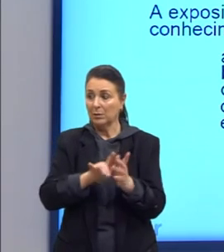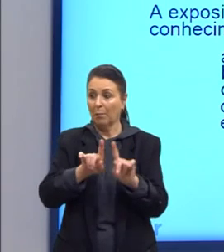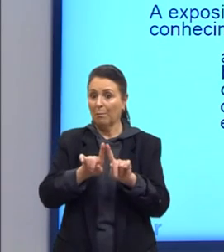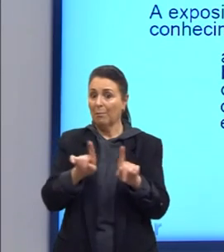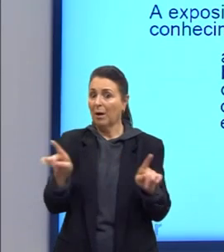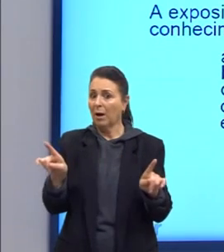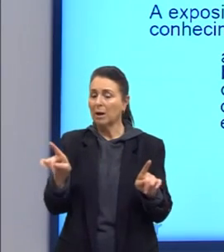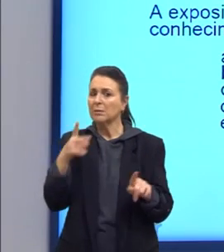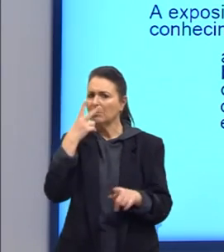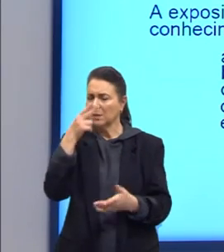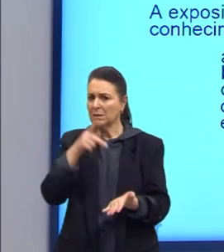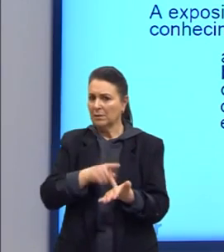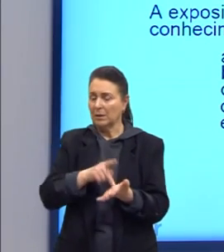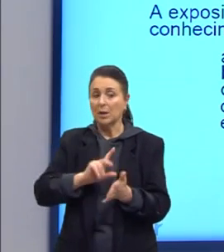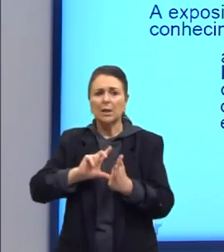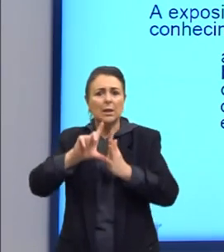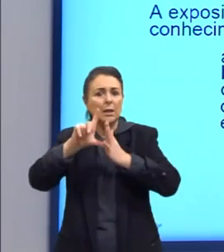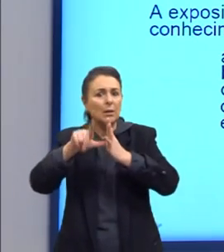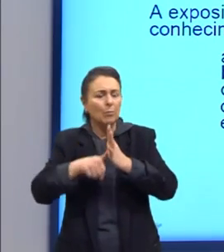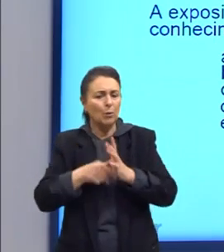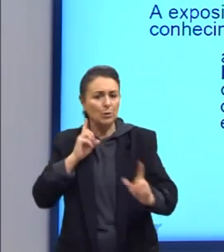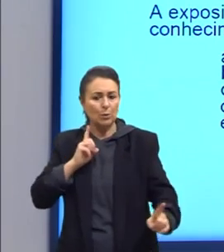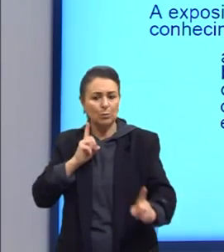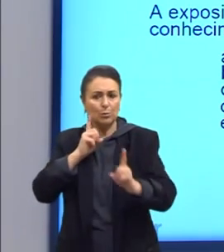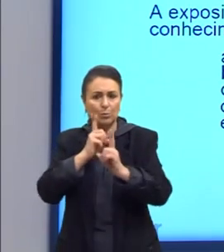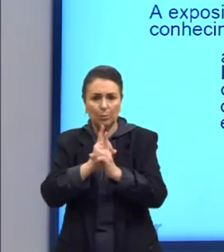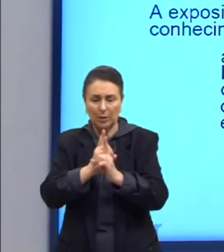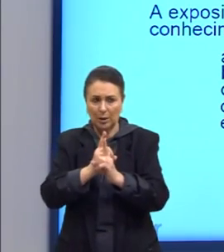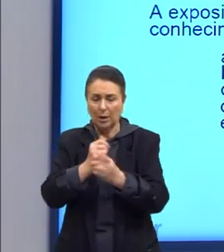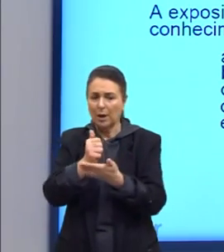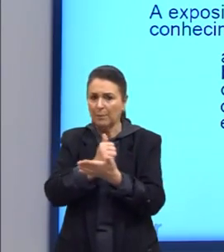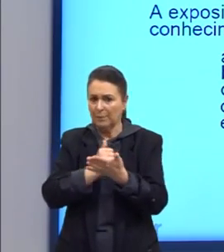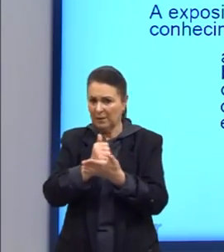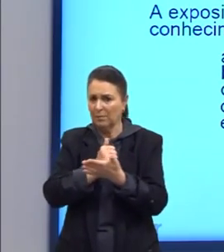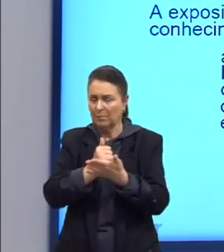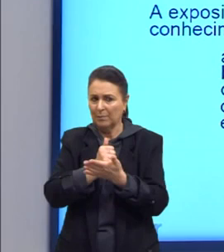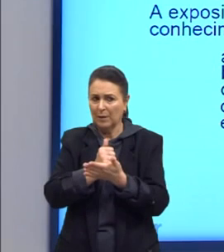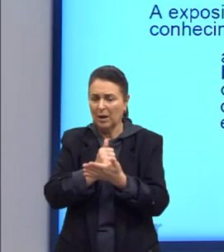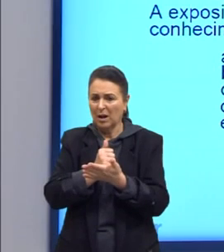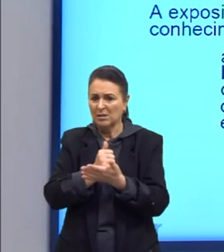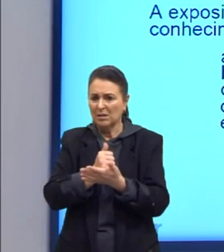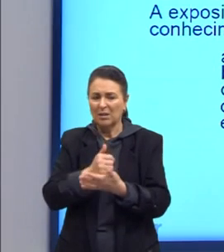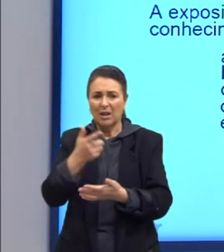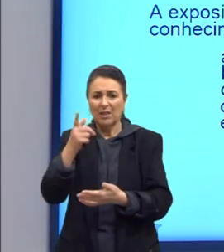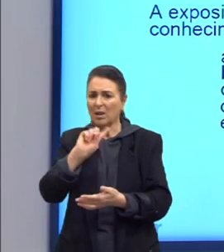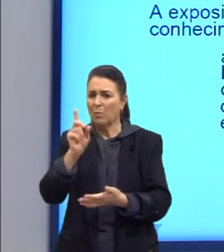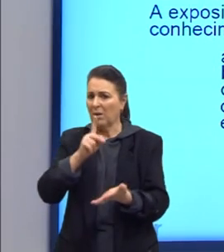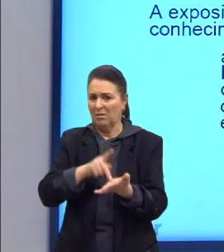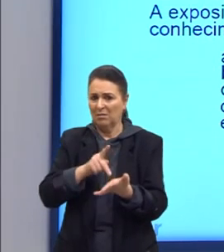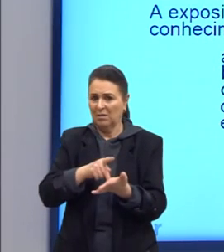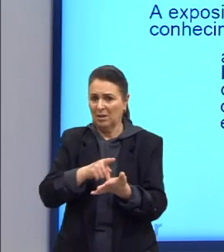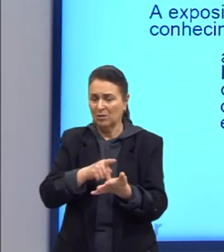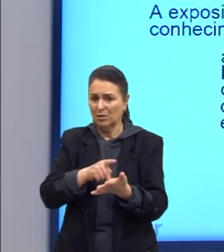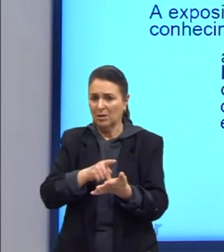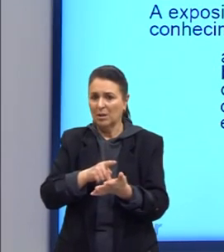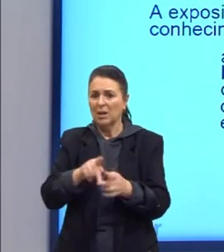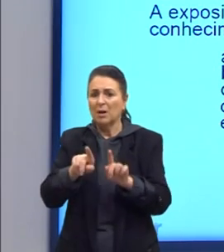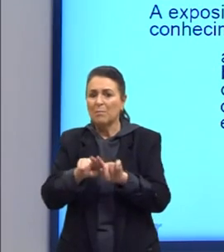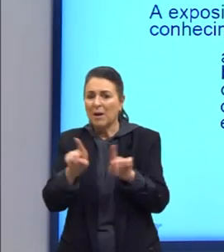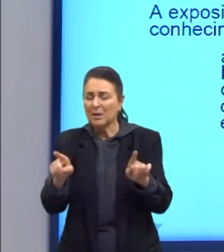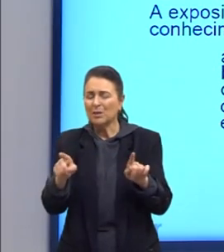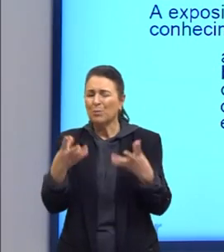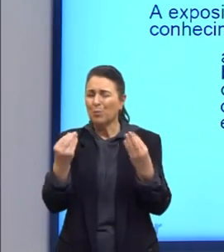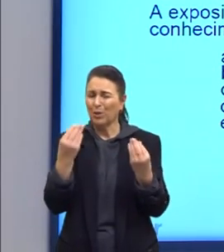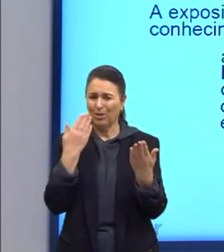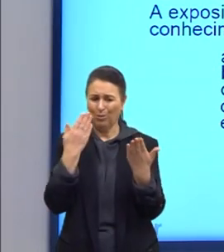e de que aquilo que depois eu fundei em princípios tão mal assegurados, não podia ser, senão, muito duvidoso e incerto.